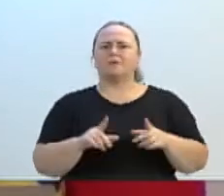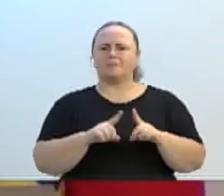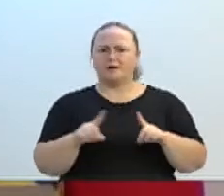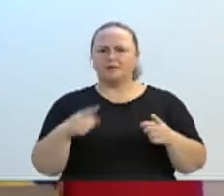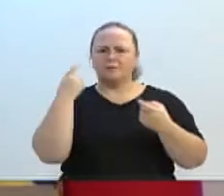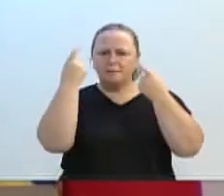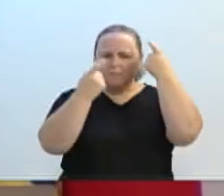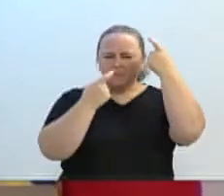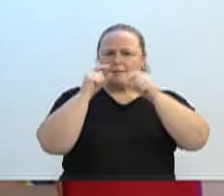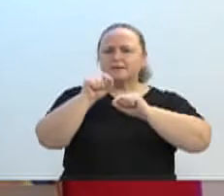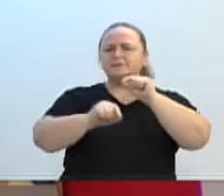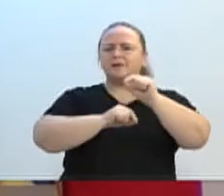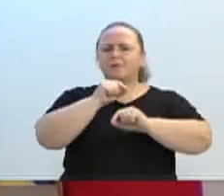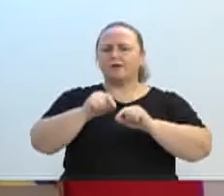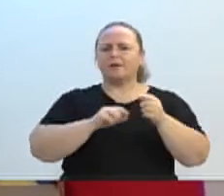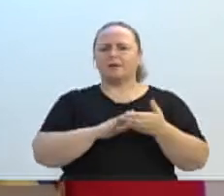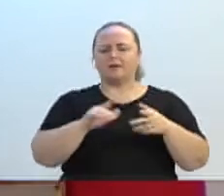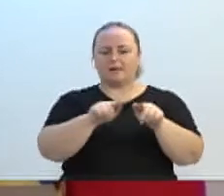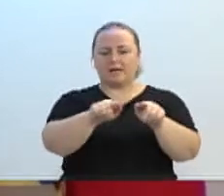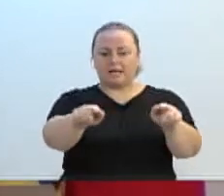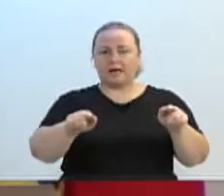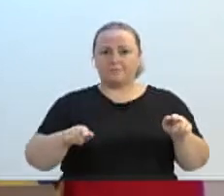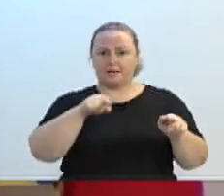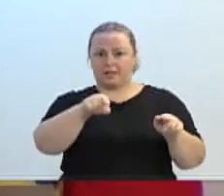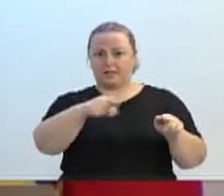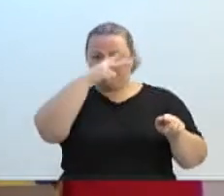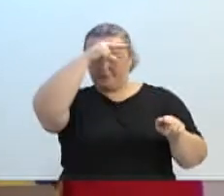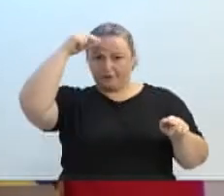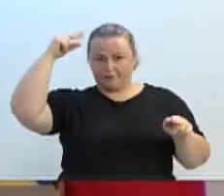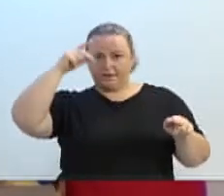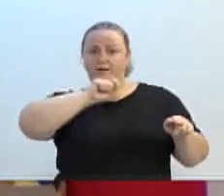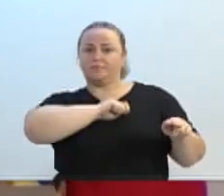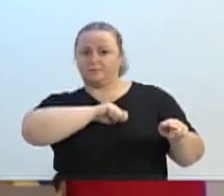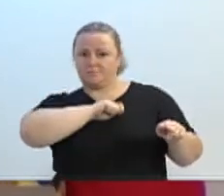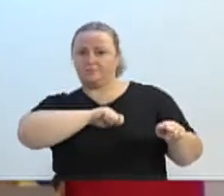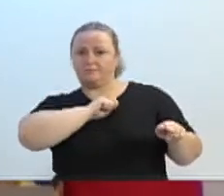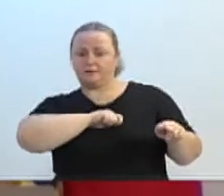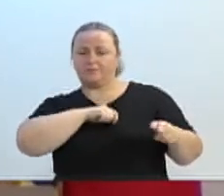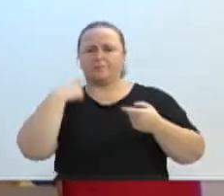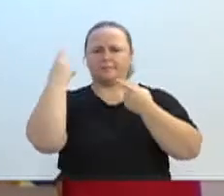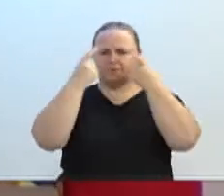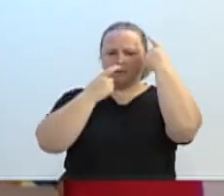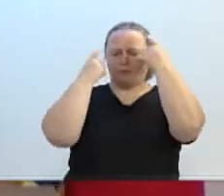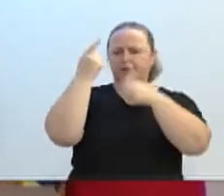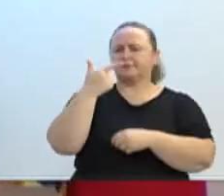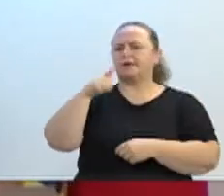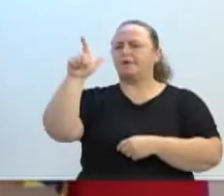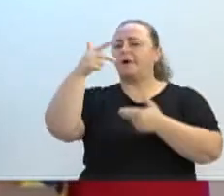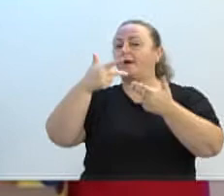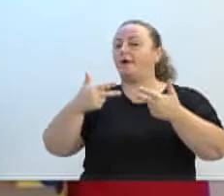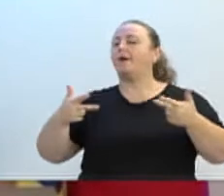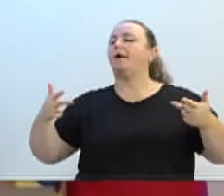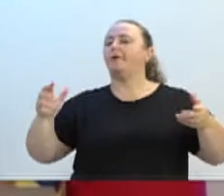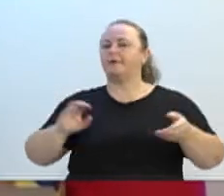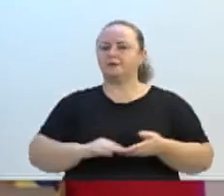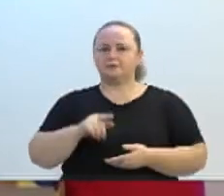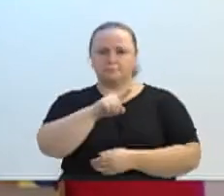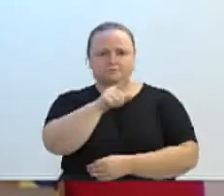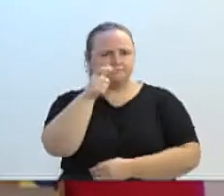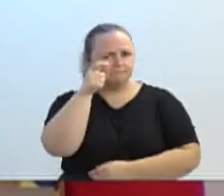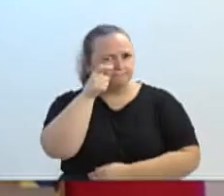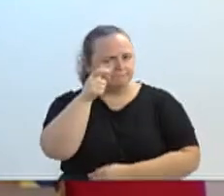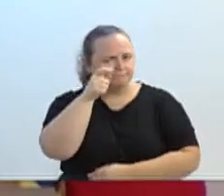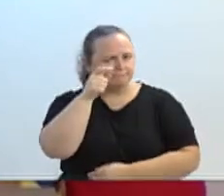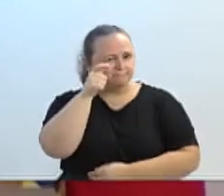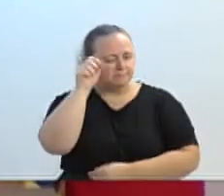terceiro andar, aquele gabinete da maldade. Se preocupem em outra coisa. Outra coisa. Então, fique atento que esse vereador,